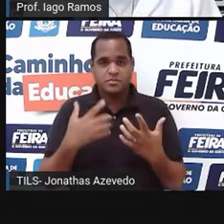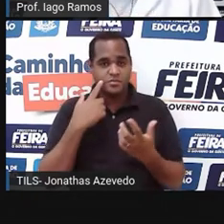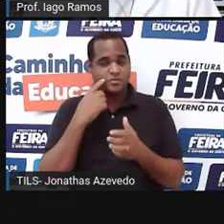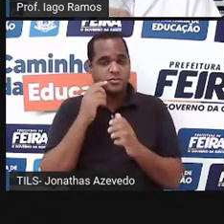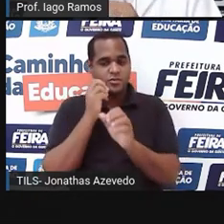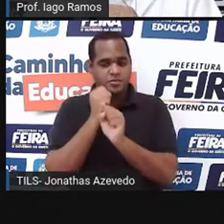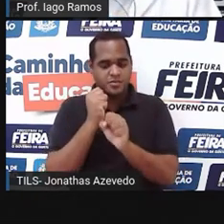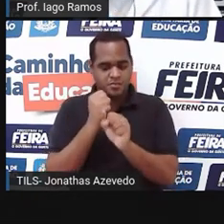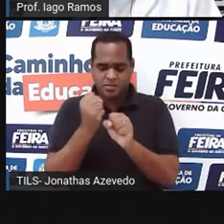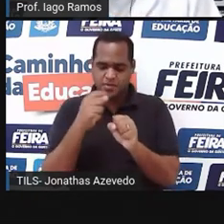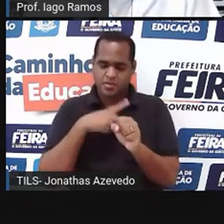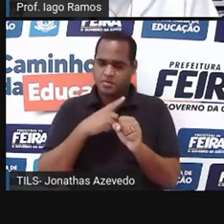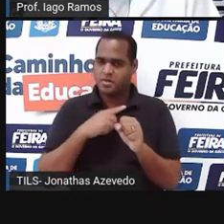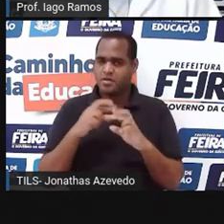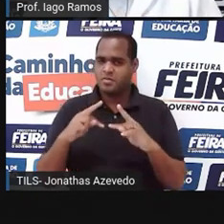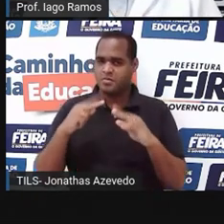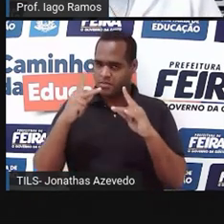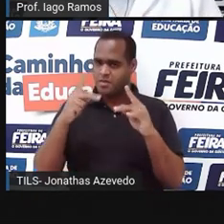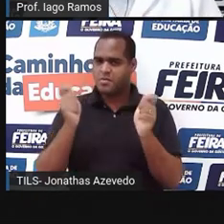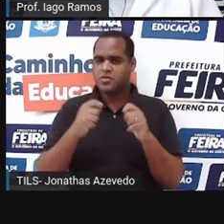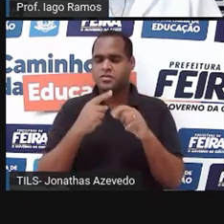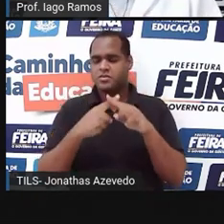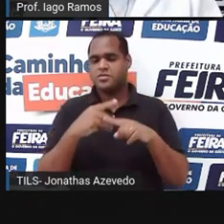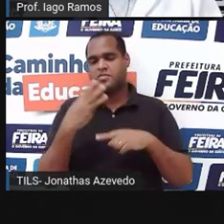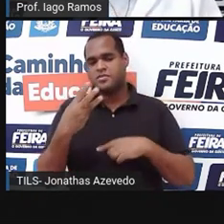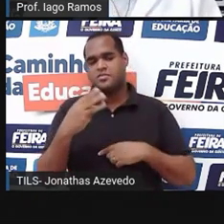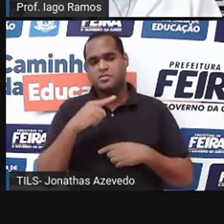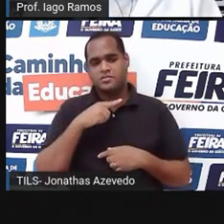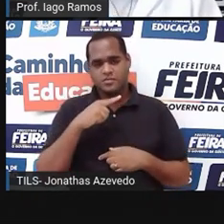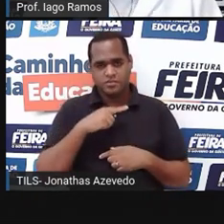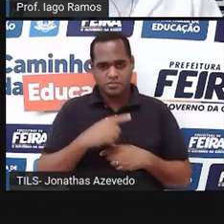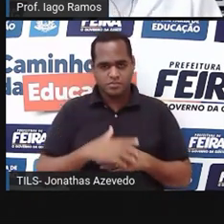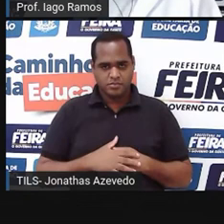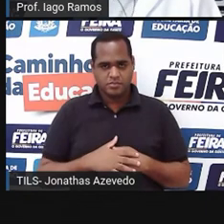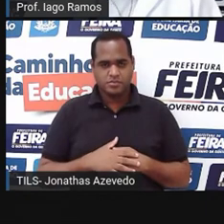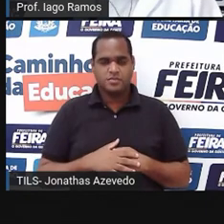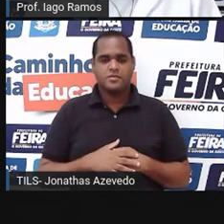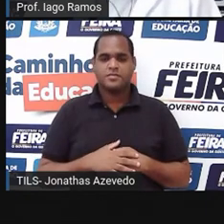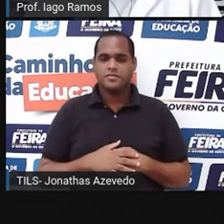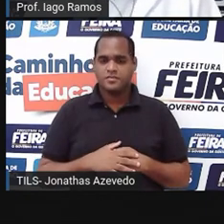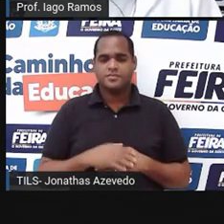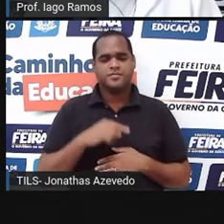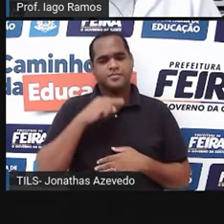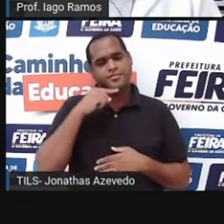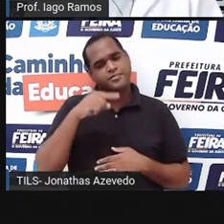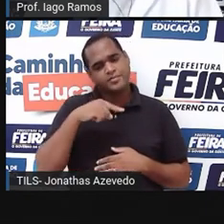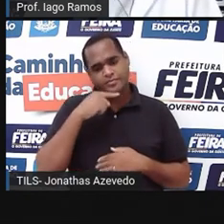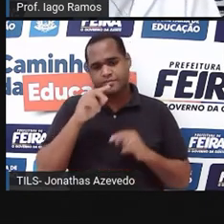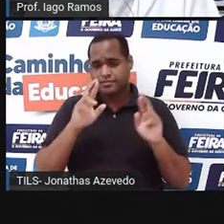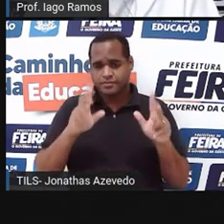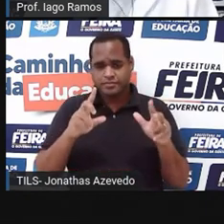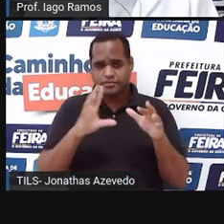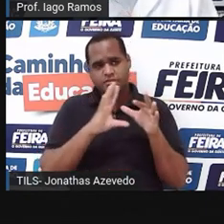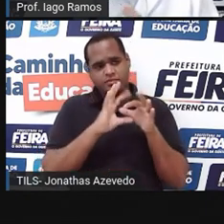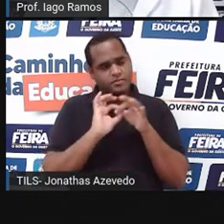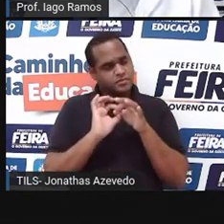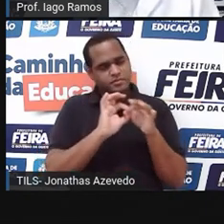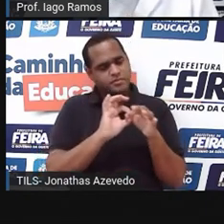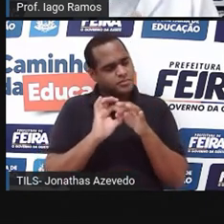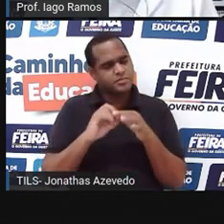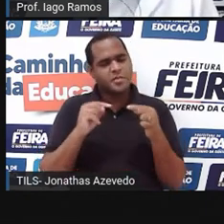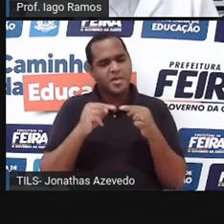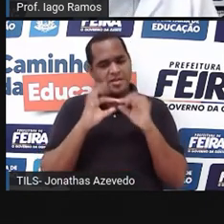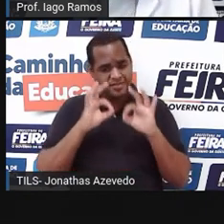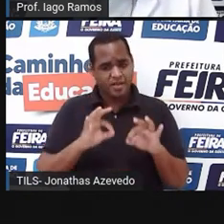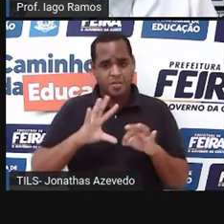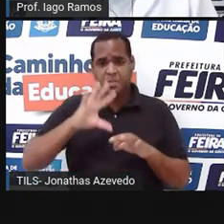aumentar multiplicando também por 3. não há nenhuma relação aqui. Não tem como garantir que